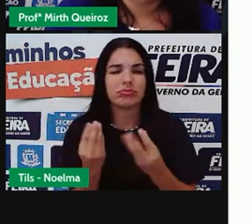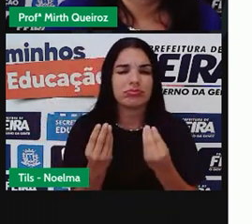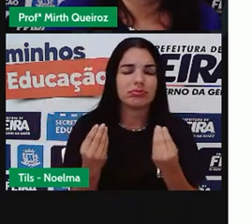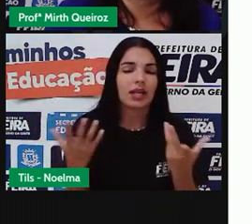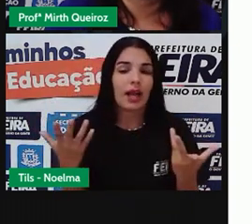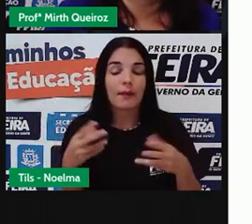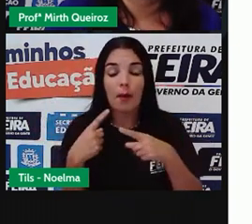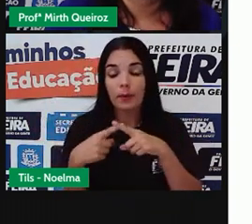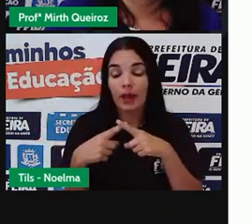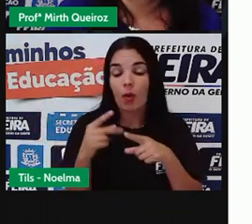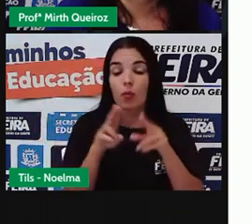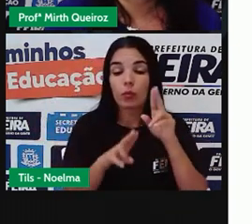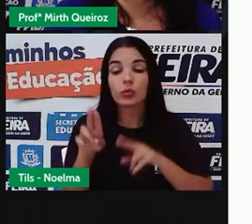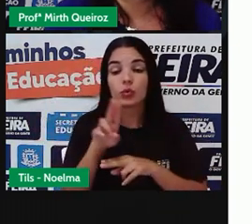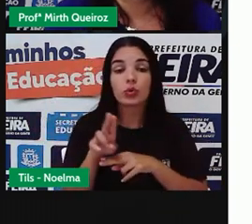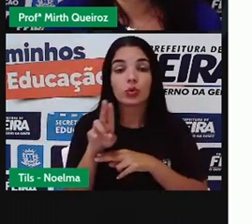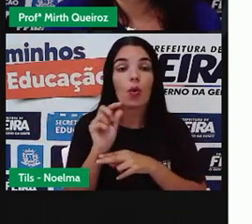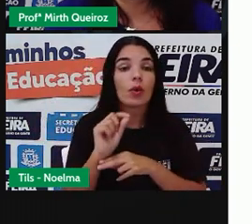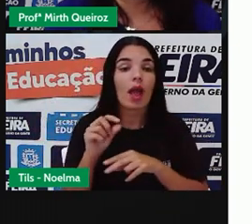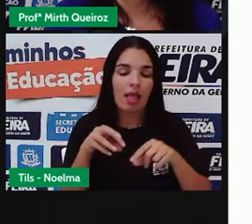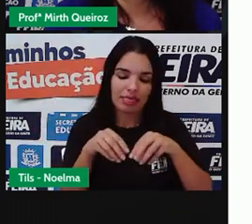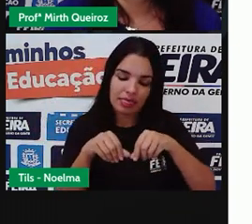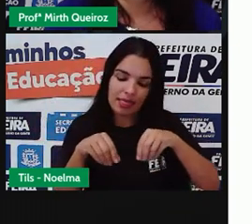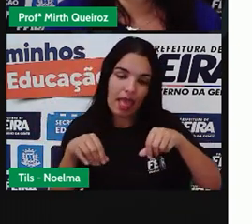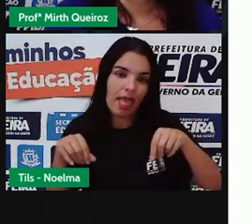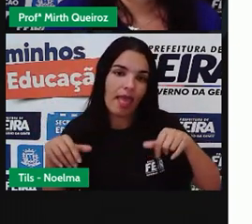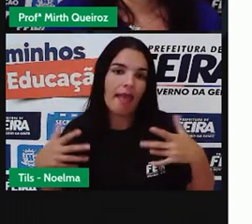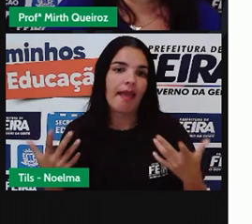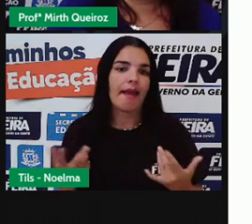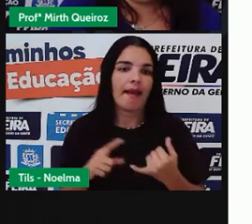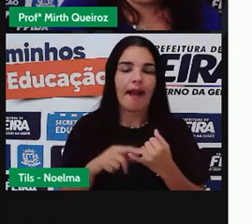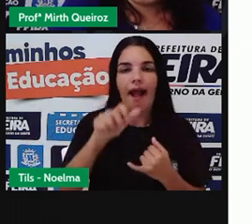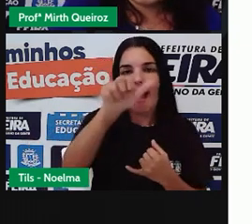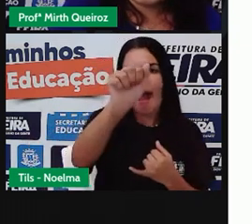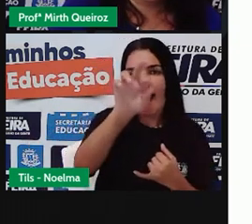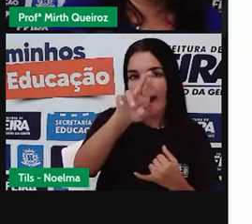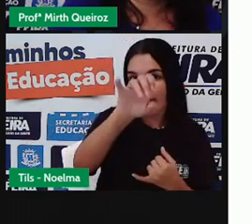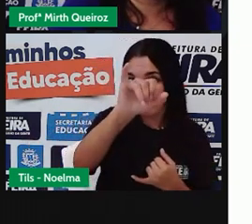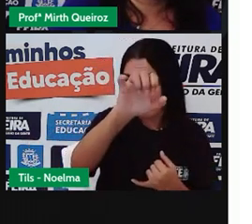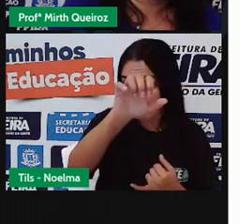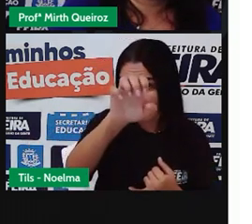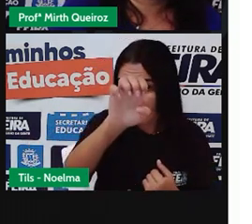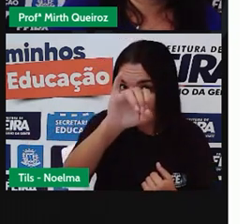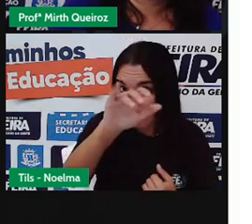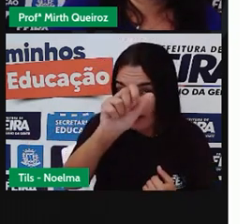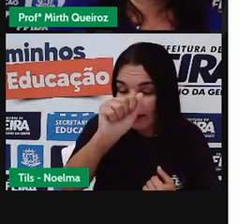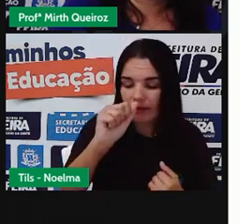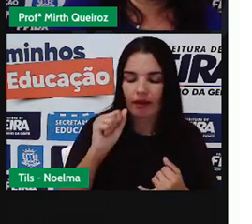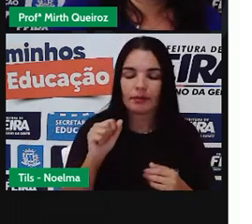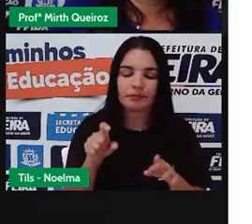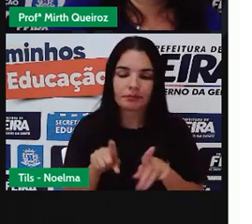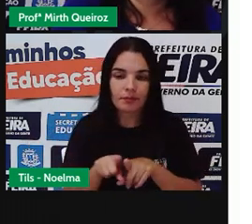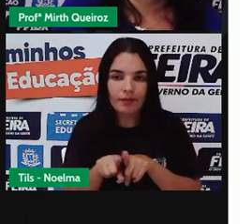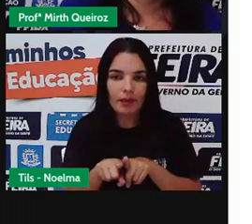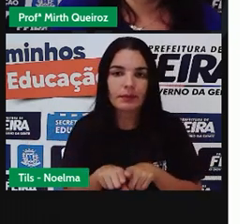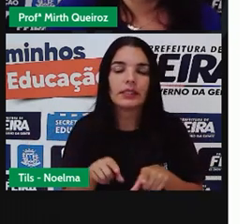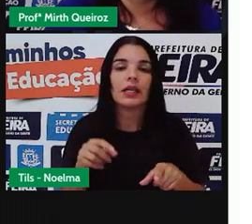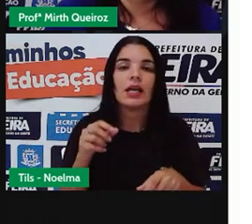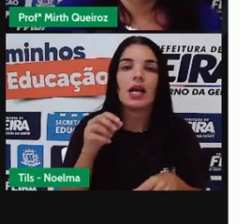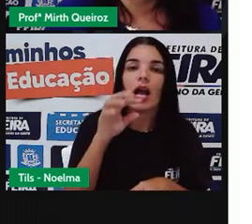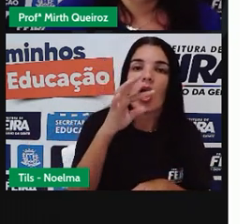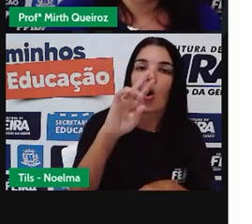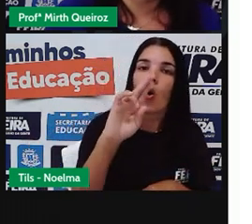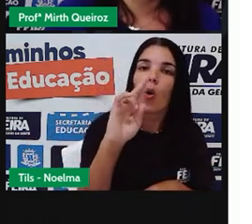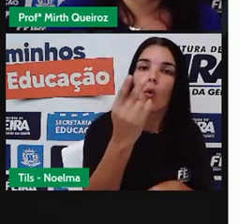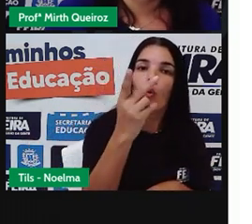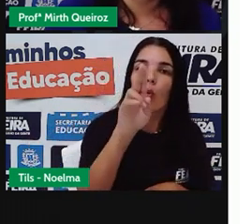areia ali que ele utilizou. Ele utilizou tanto a areia, né? Que seria um solo arenoso. Quanto